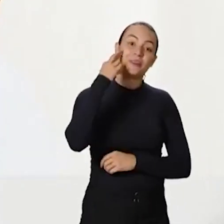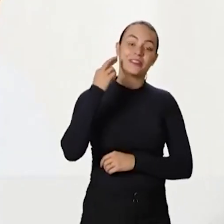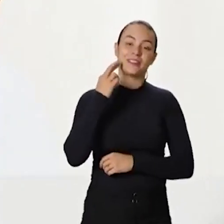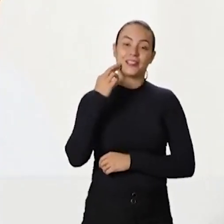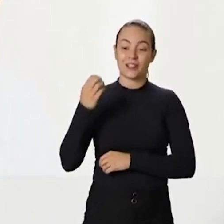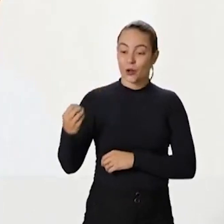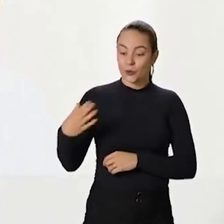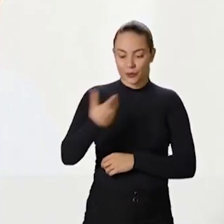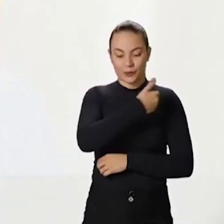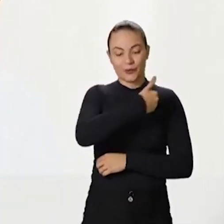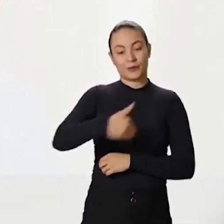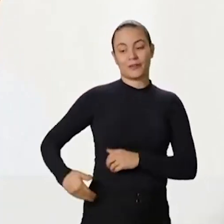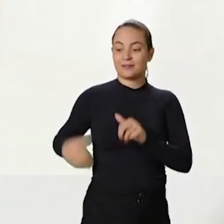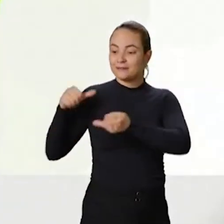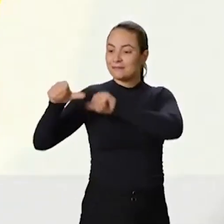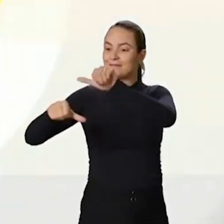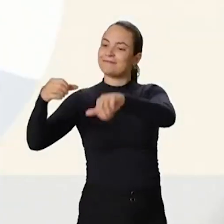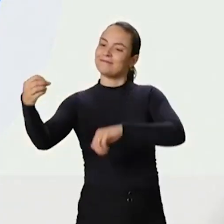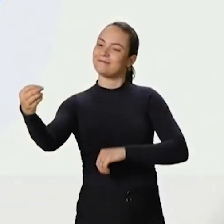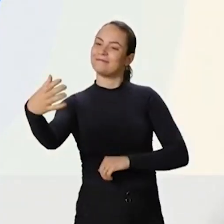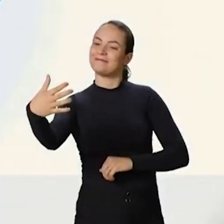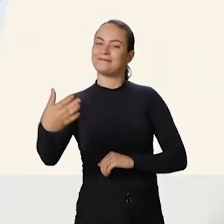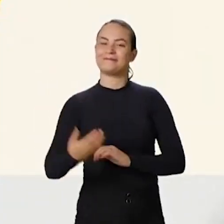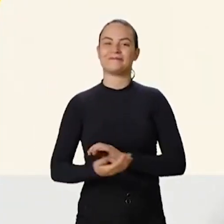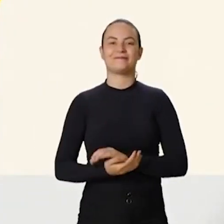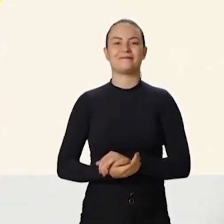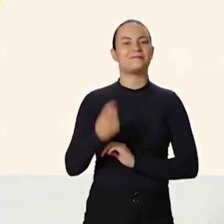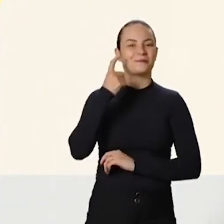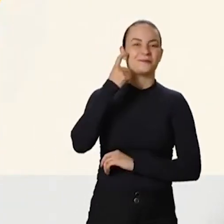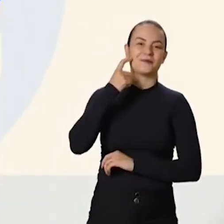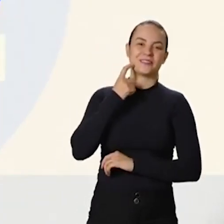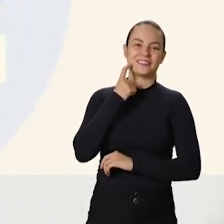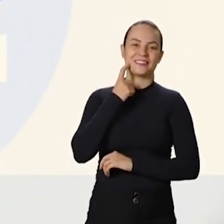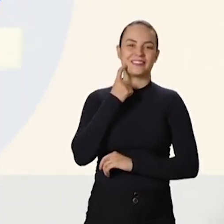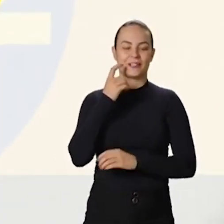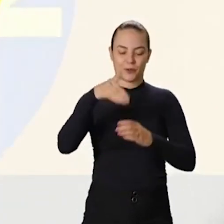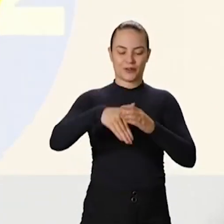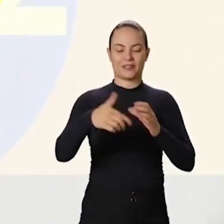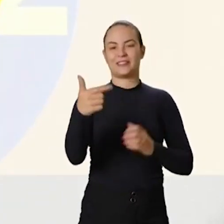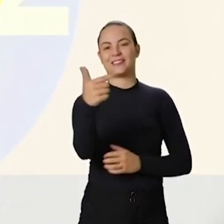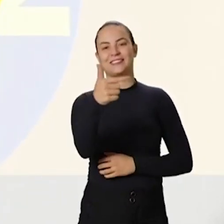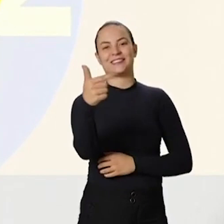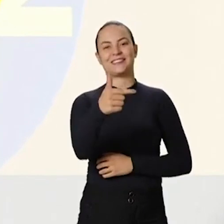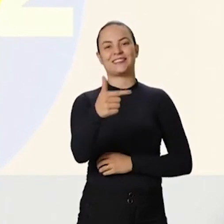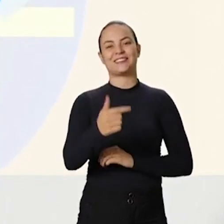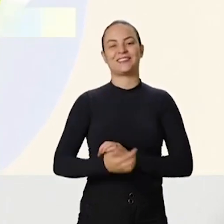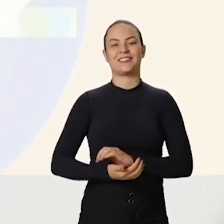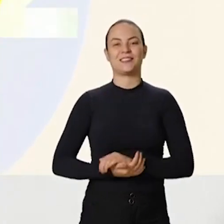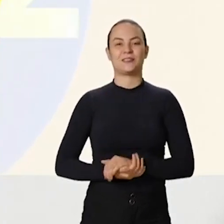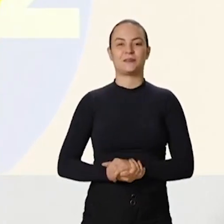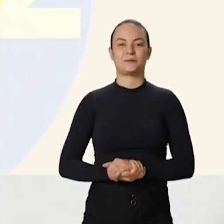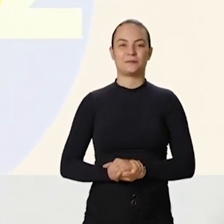Vem ser o Marcos Rogério É 22